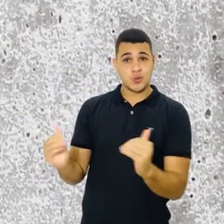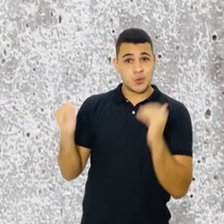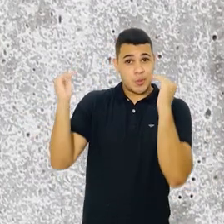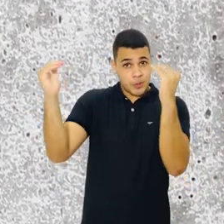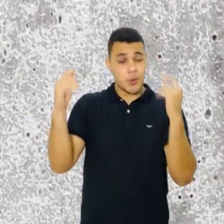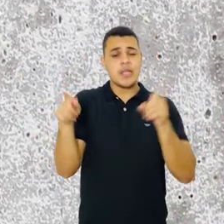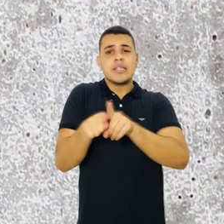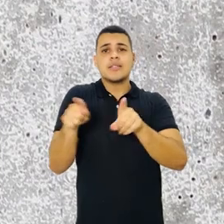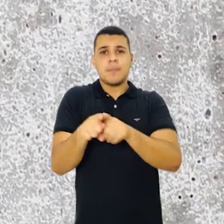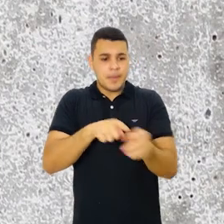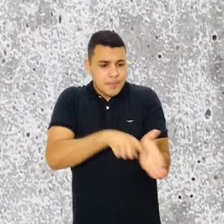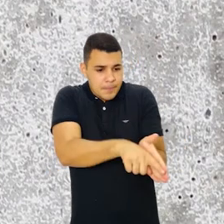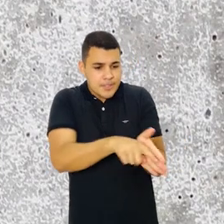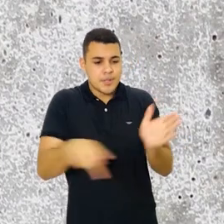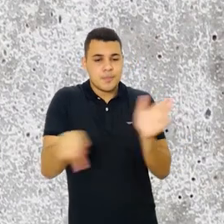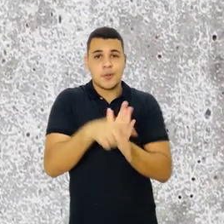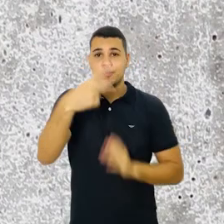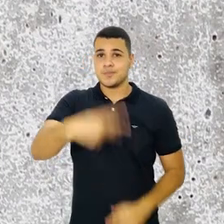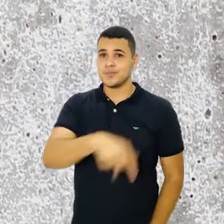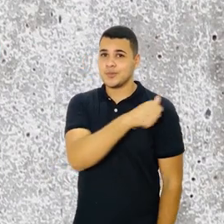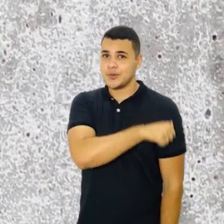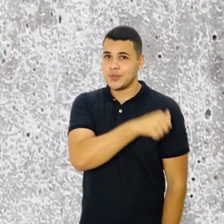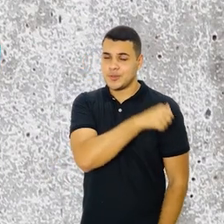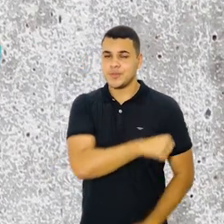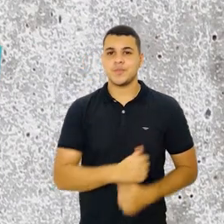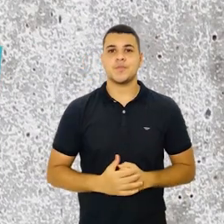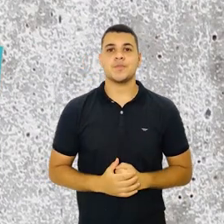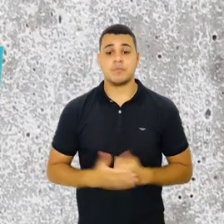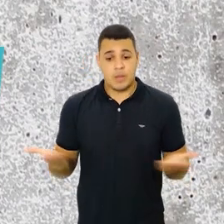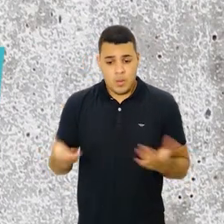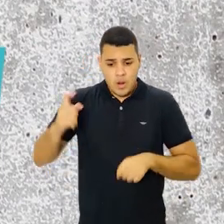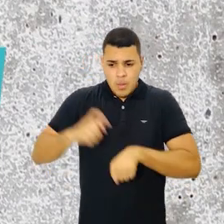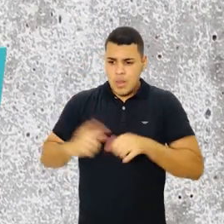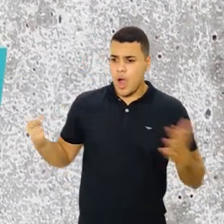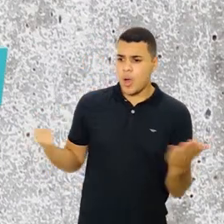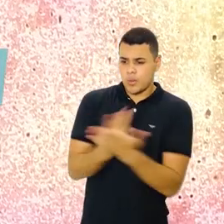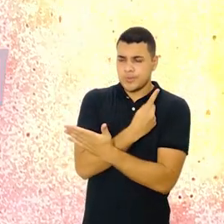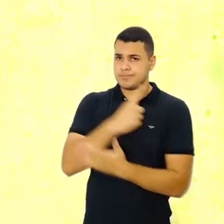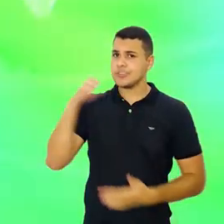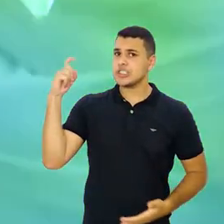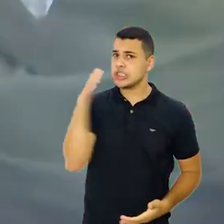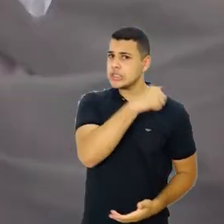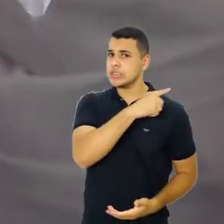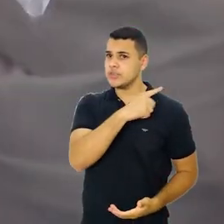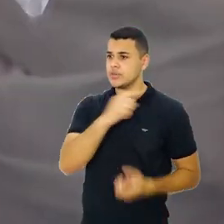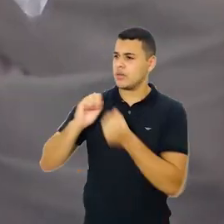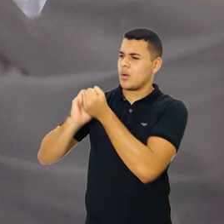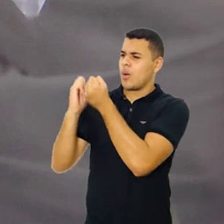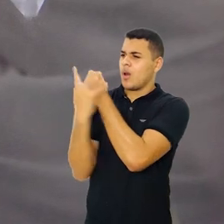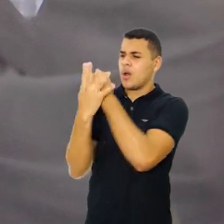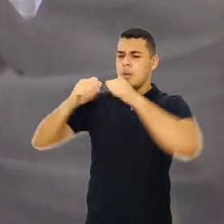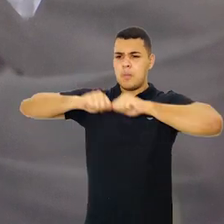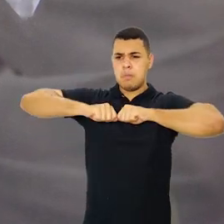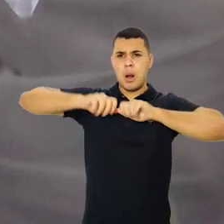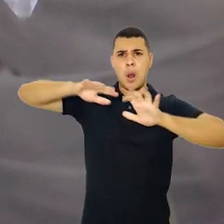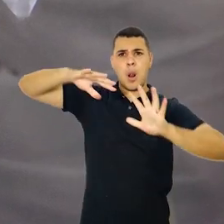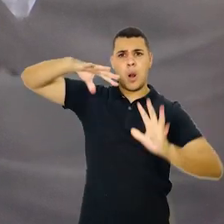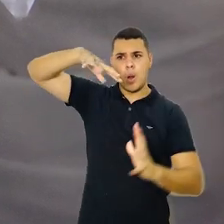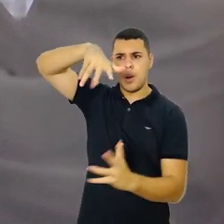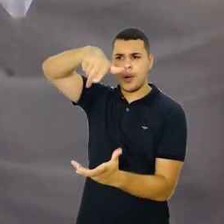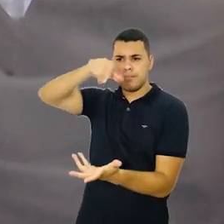instituições públicas de ensino superior e pesquisa do Rio de Janeiro. Vivemos tempos